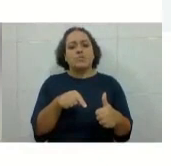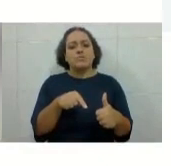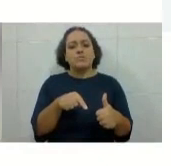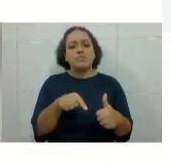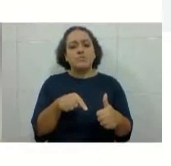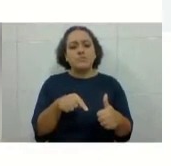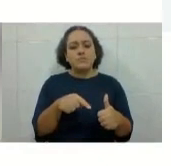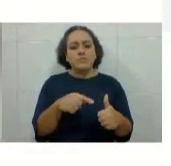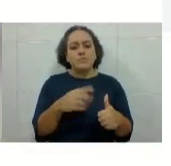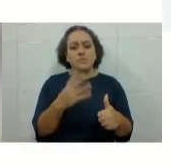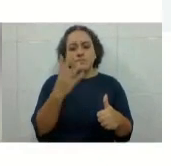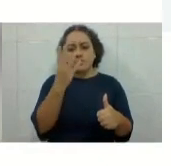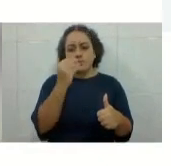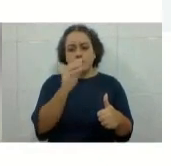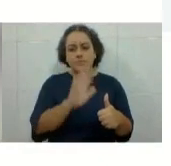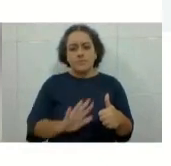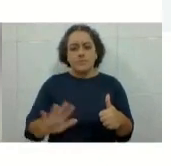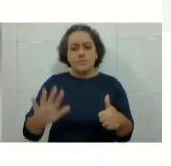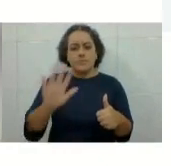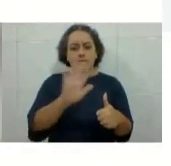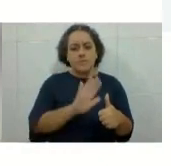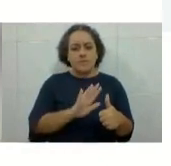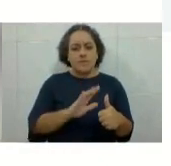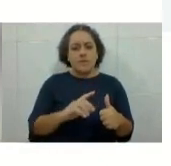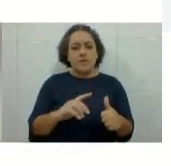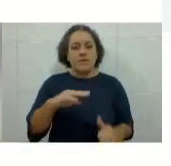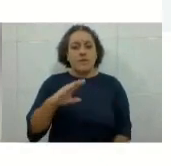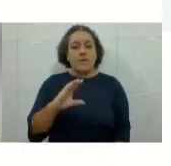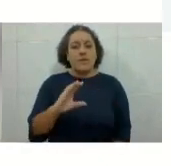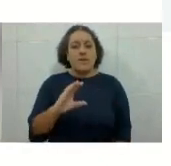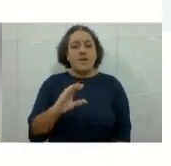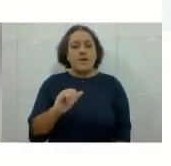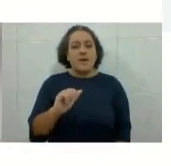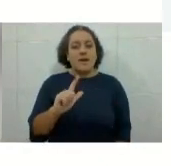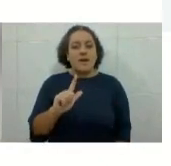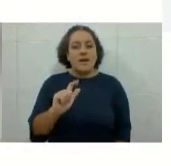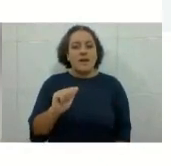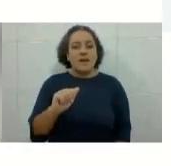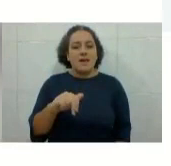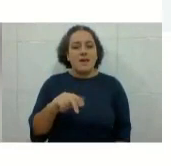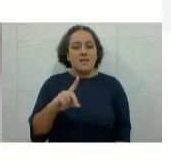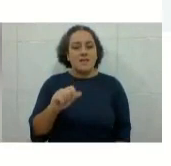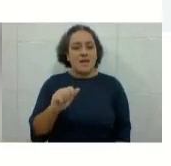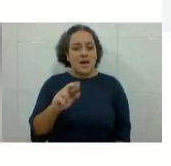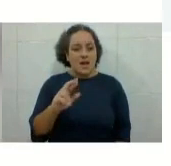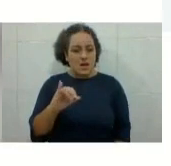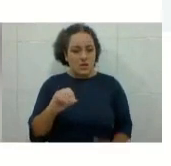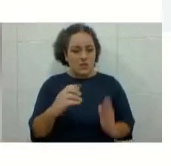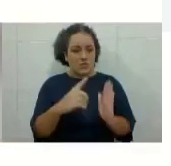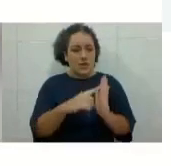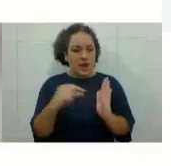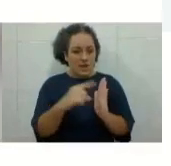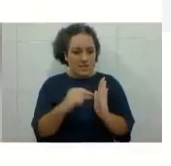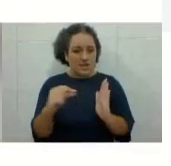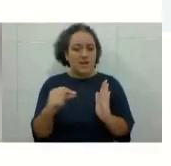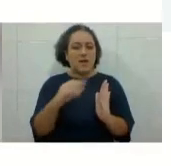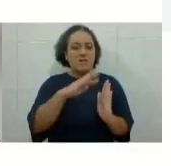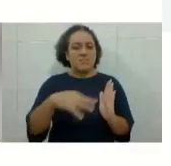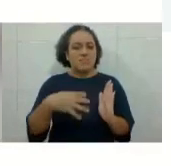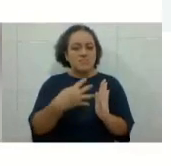como que chama, gente? Calendário aqui, vocês estão vendo aqui, nós temos uma, é o mês, aqui é